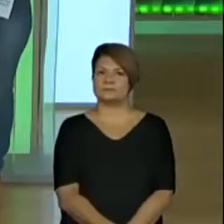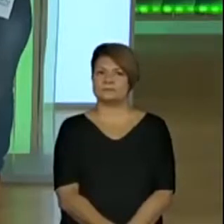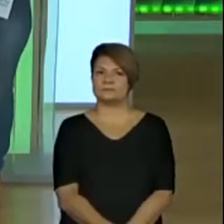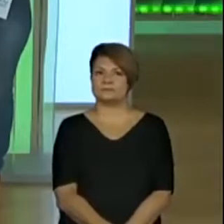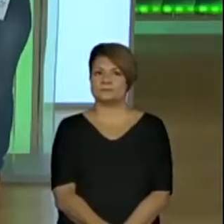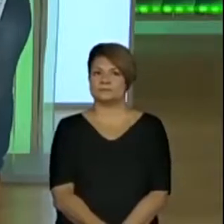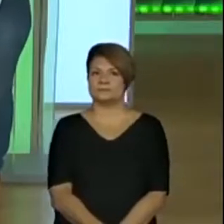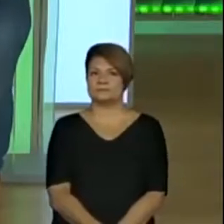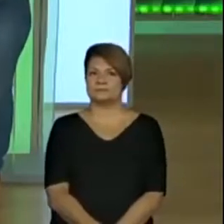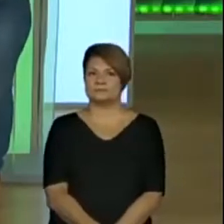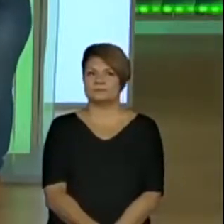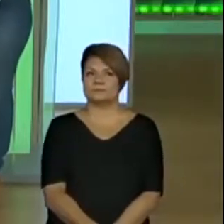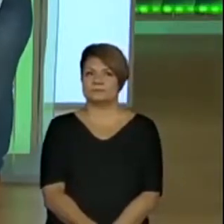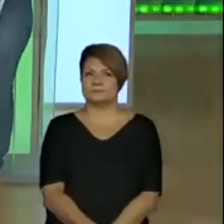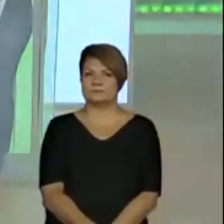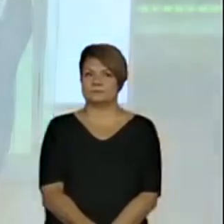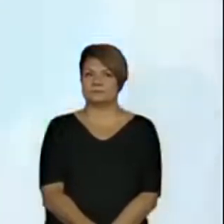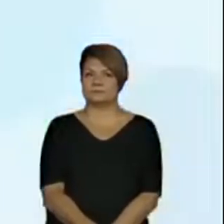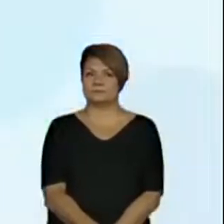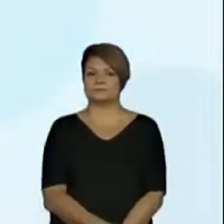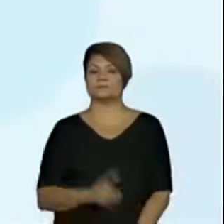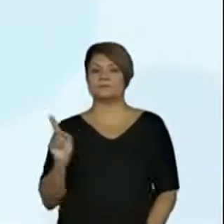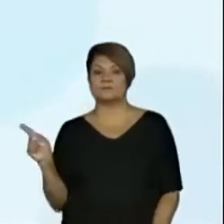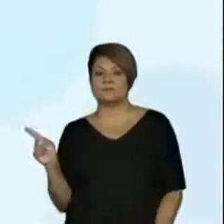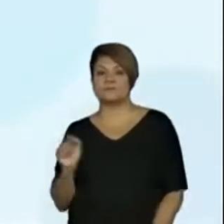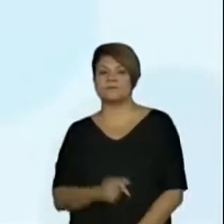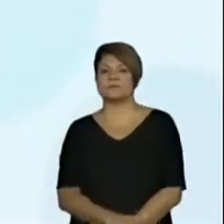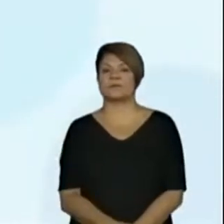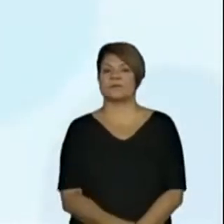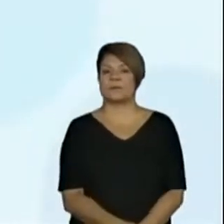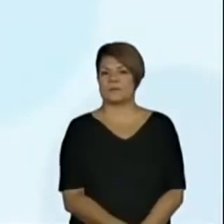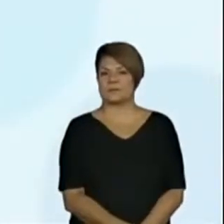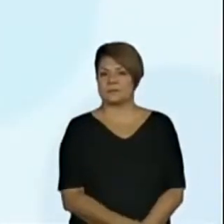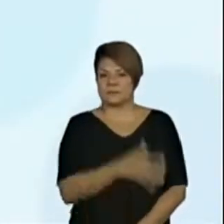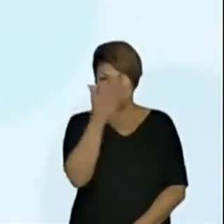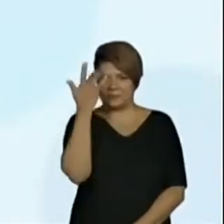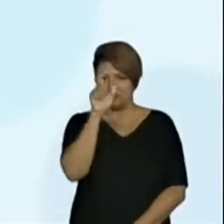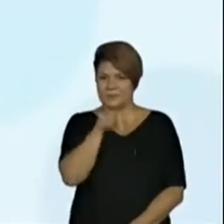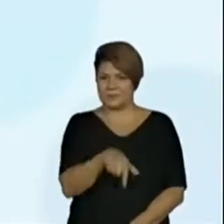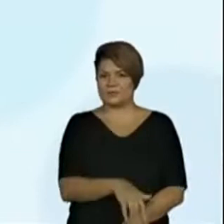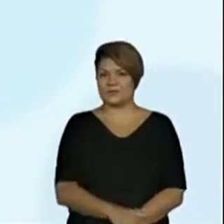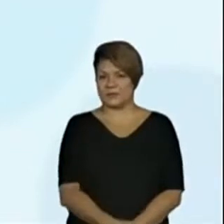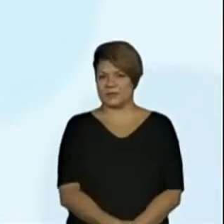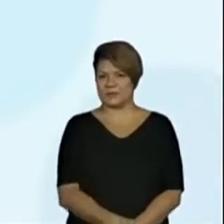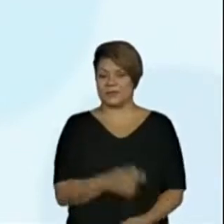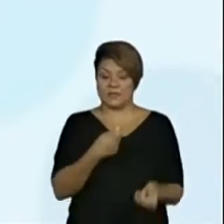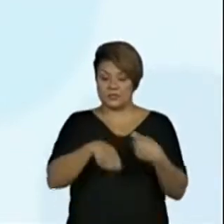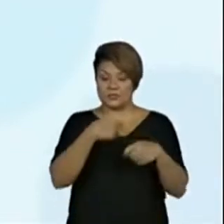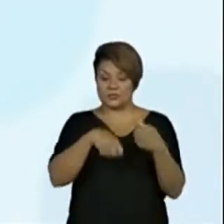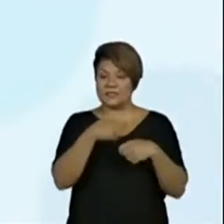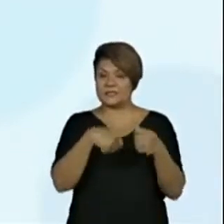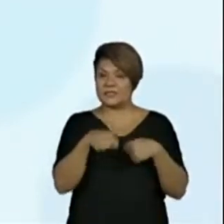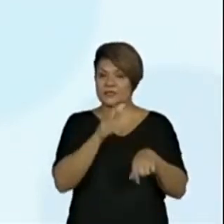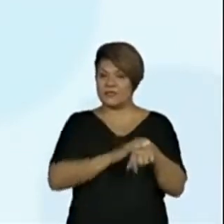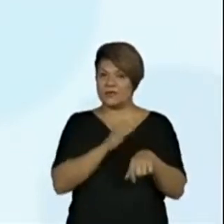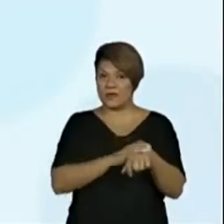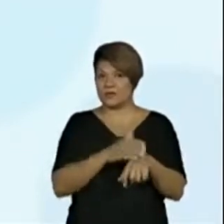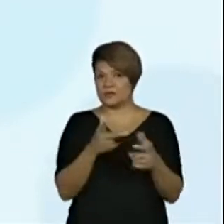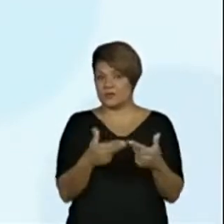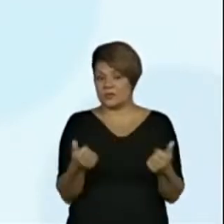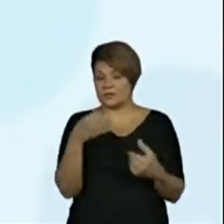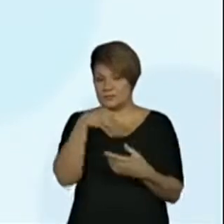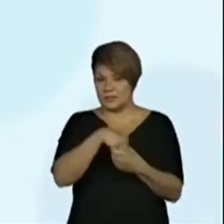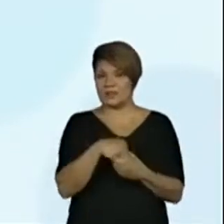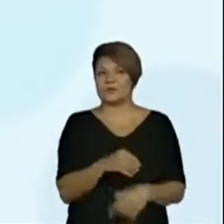E essa pessoa aqui, ó, que executa as ações administrativas da escola. Por